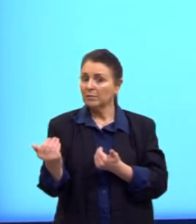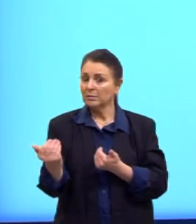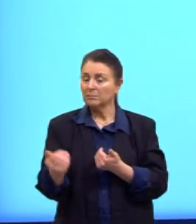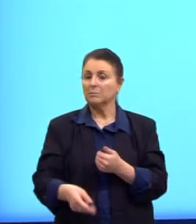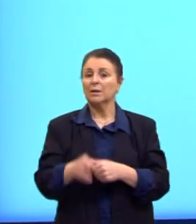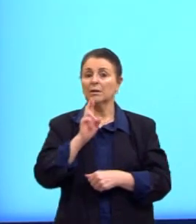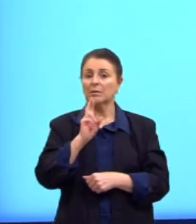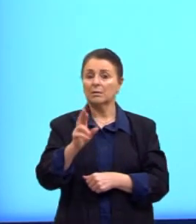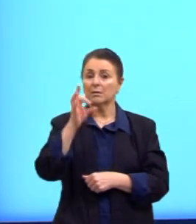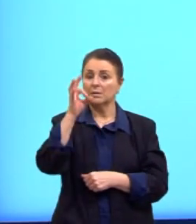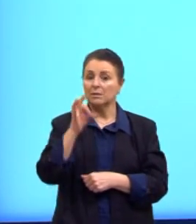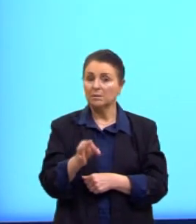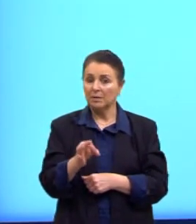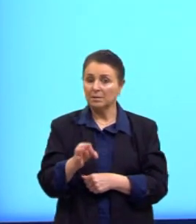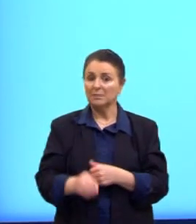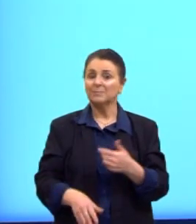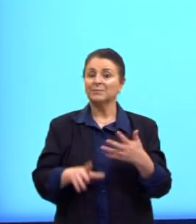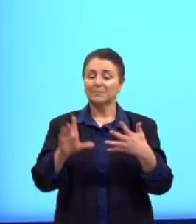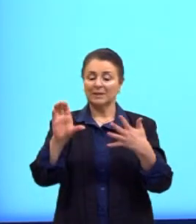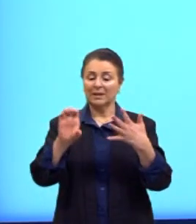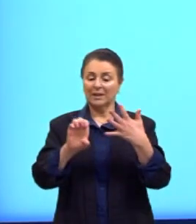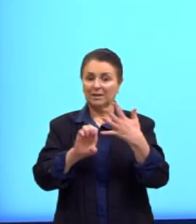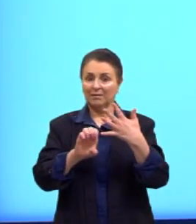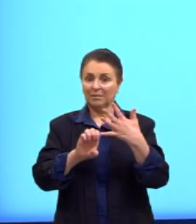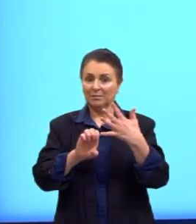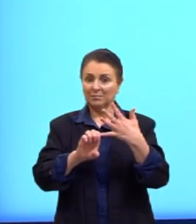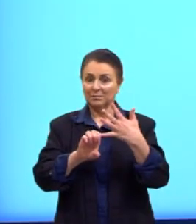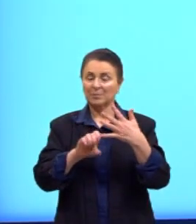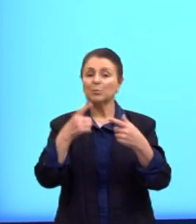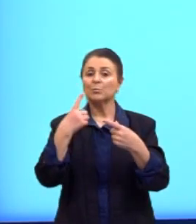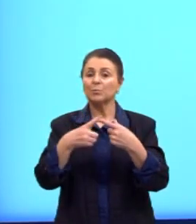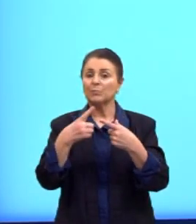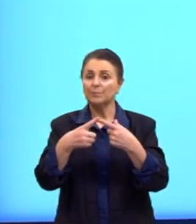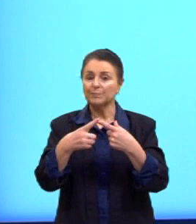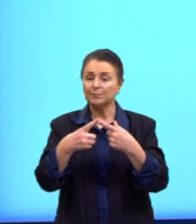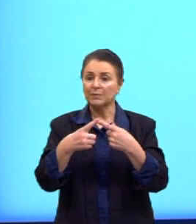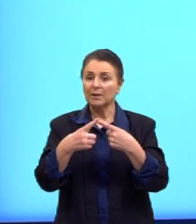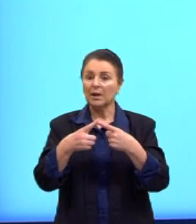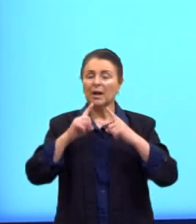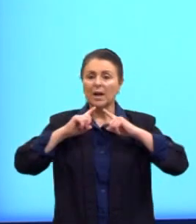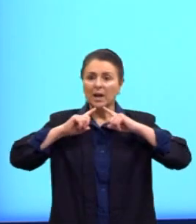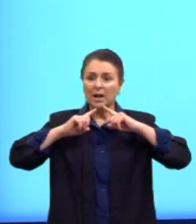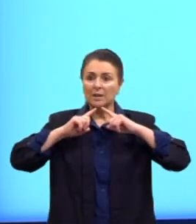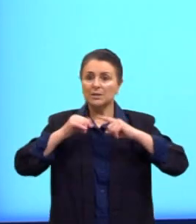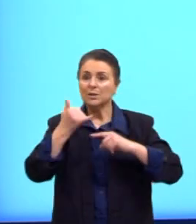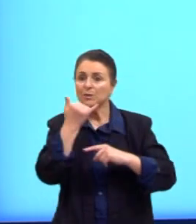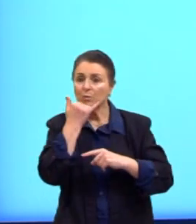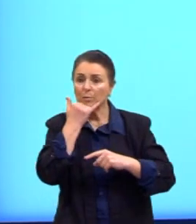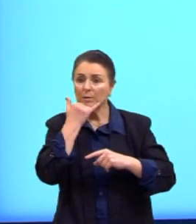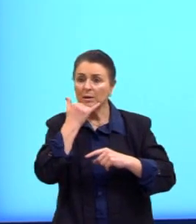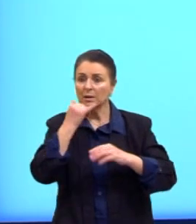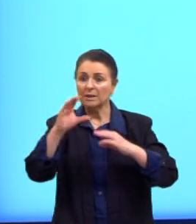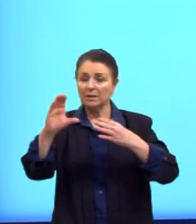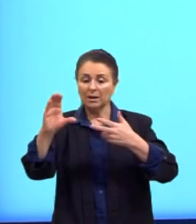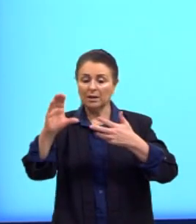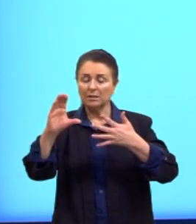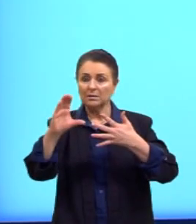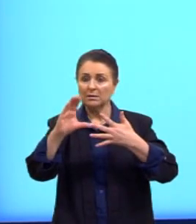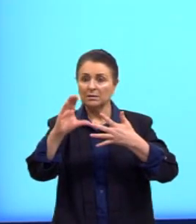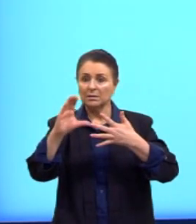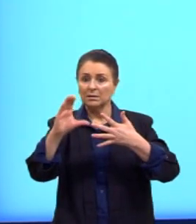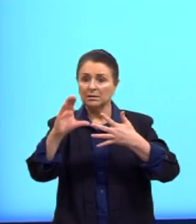correta é a letra E. Porque aqui a crítica é exatamente o fato dessas